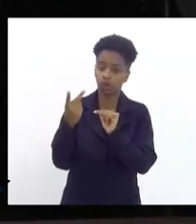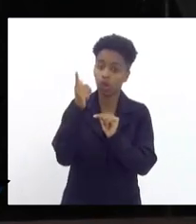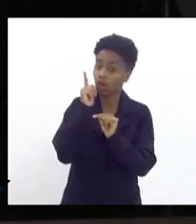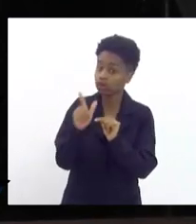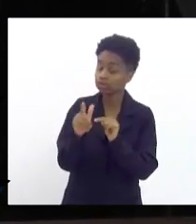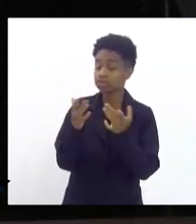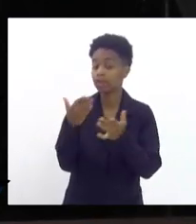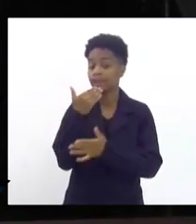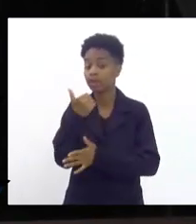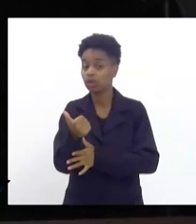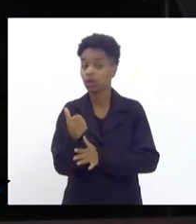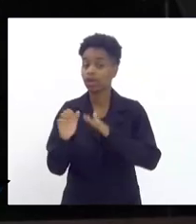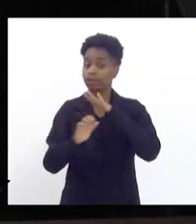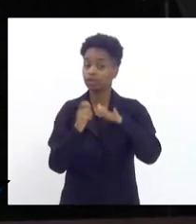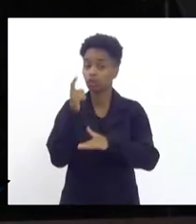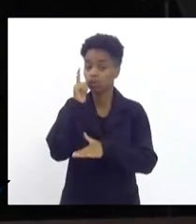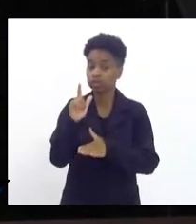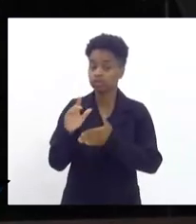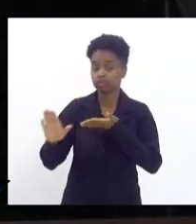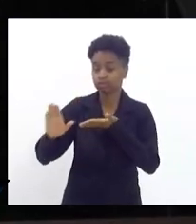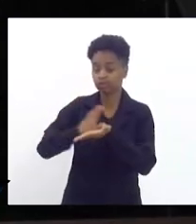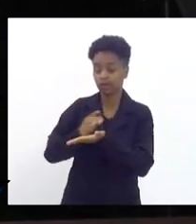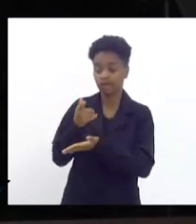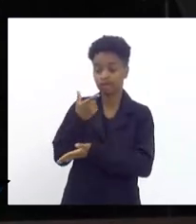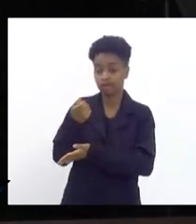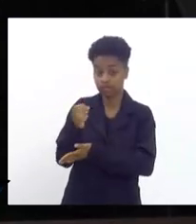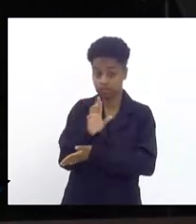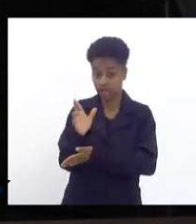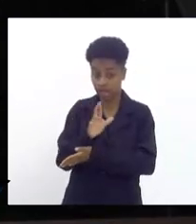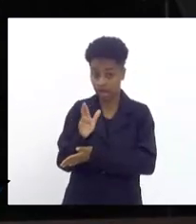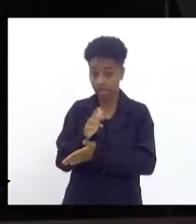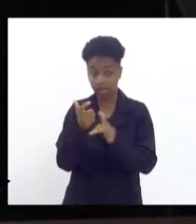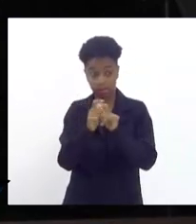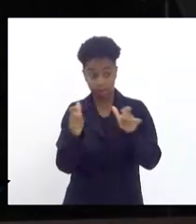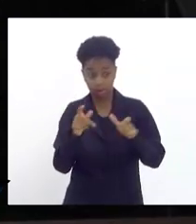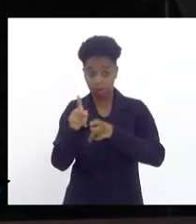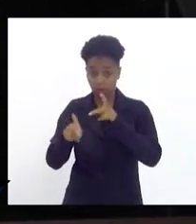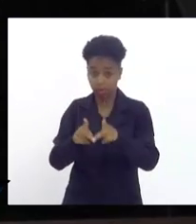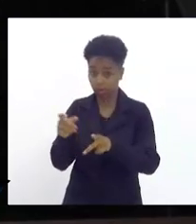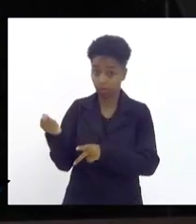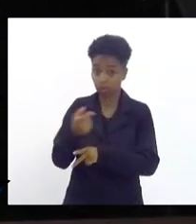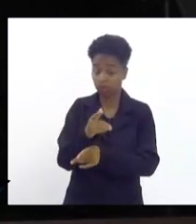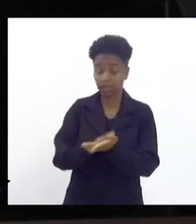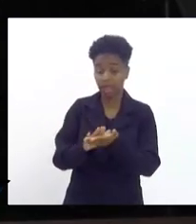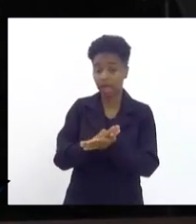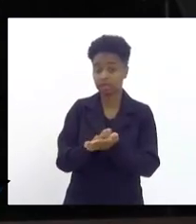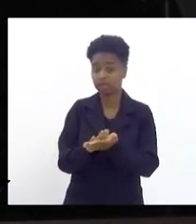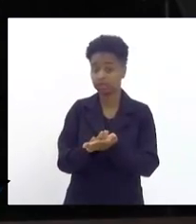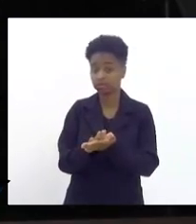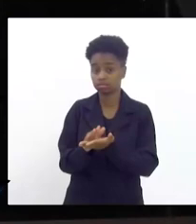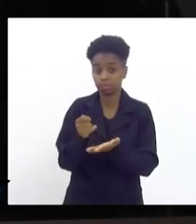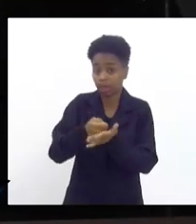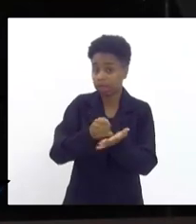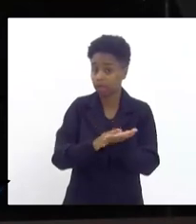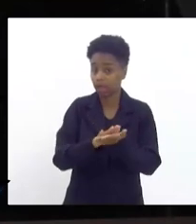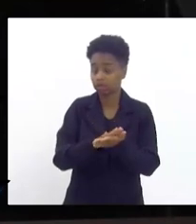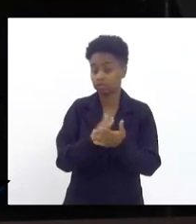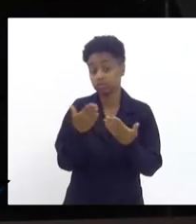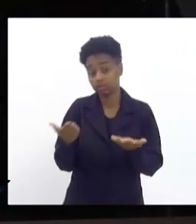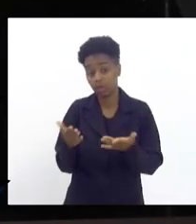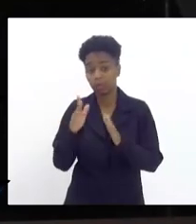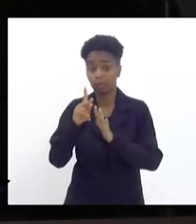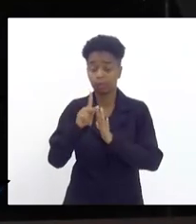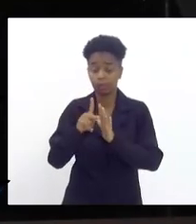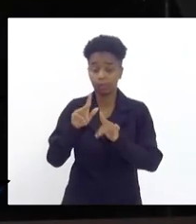melhor a empresa ganhar 20 reais num conjunto de maioria da população do que ela não receber nada por isso que num